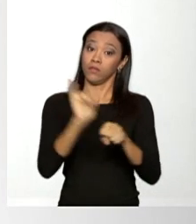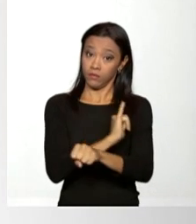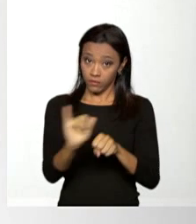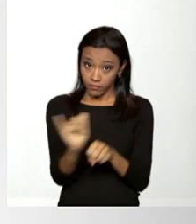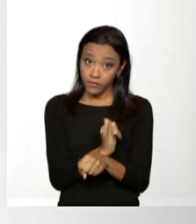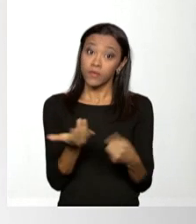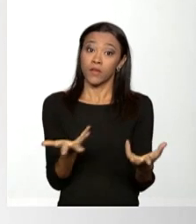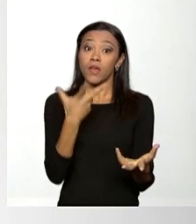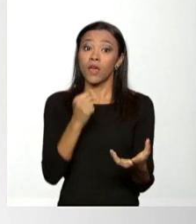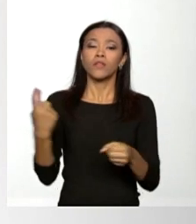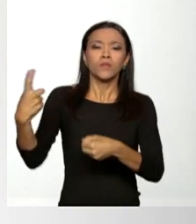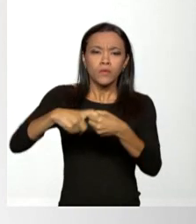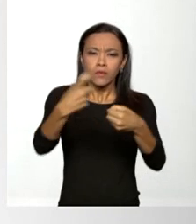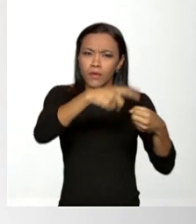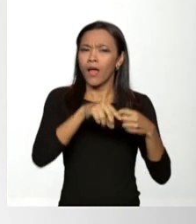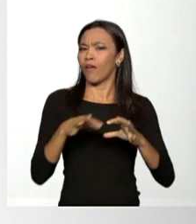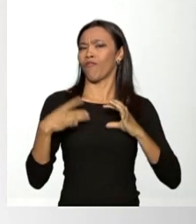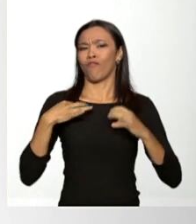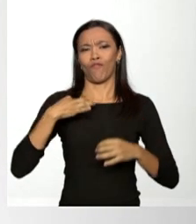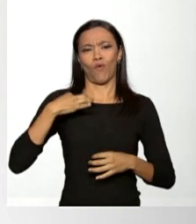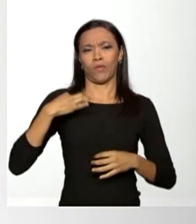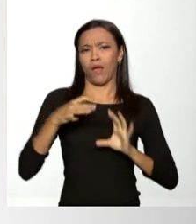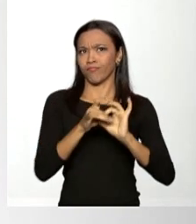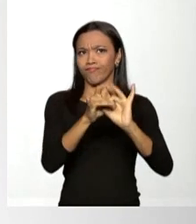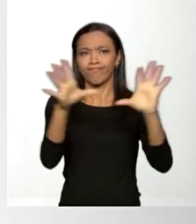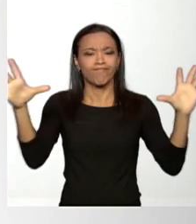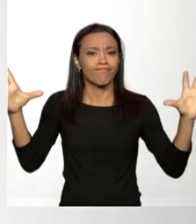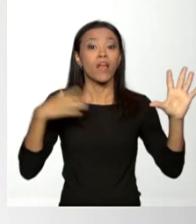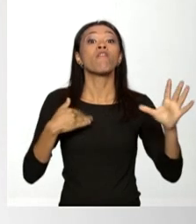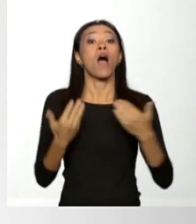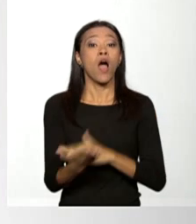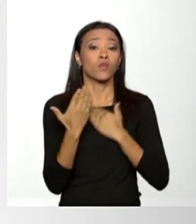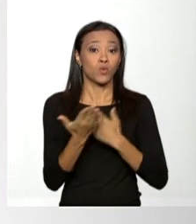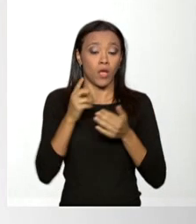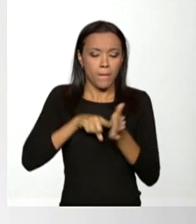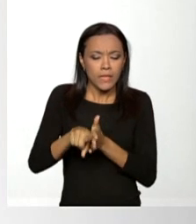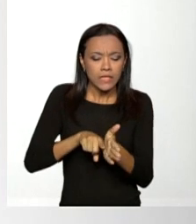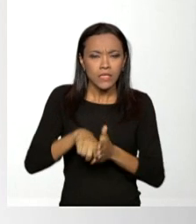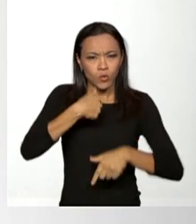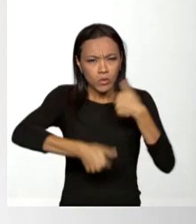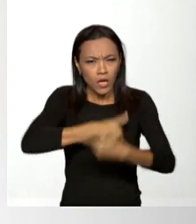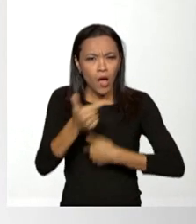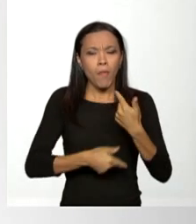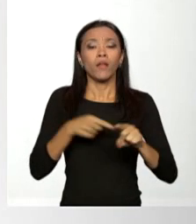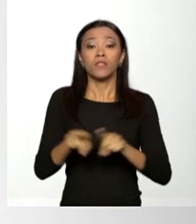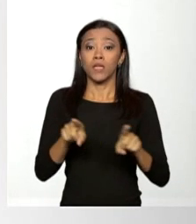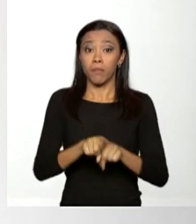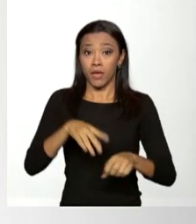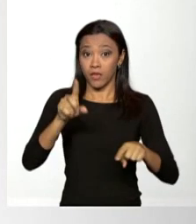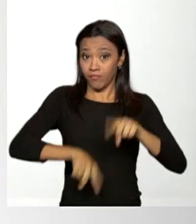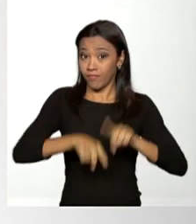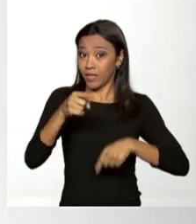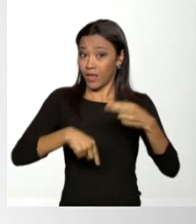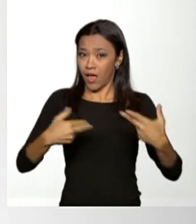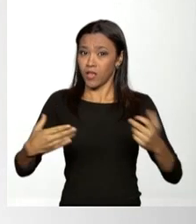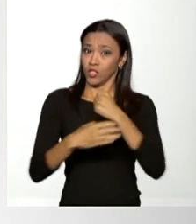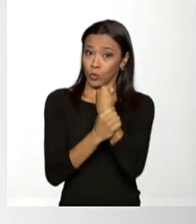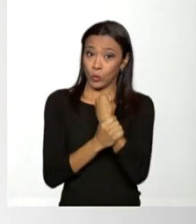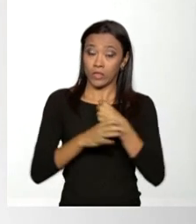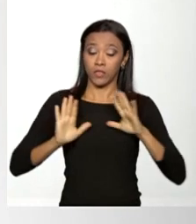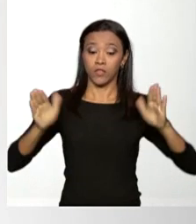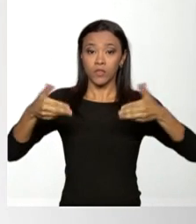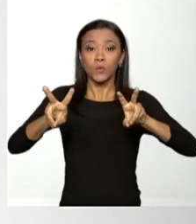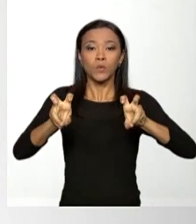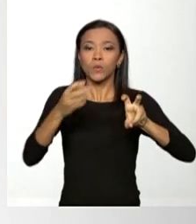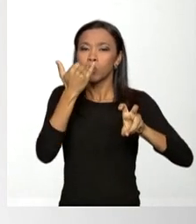A adesão do município é voluntária e vai ajudar no diagnóstico das ações e equipamentos de segurança alimentar e nutricional